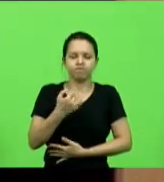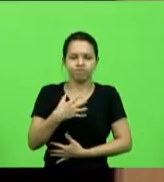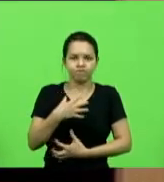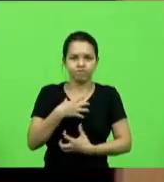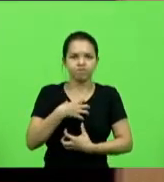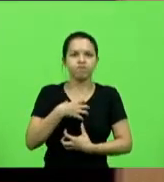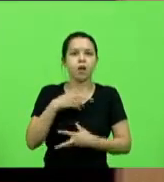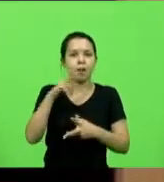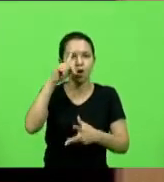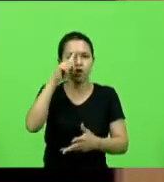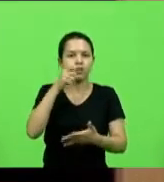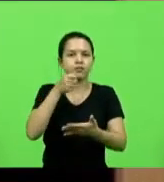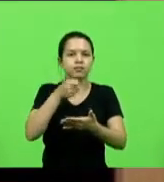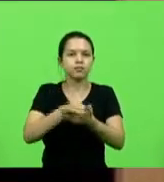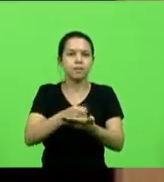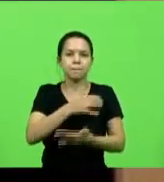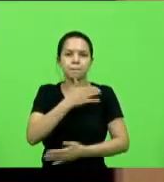dele.